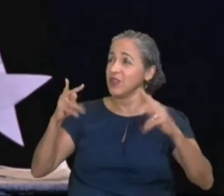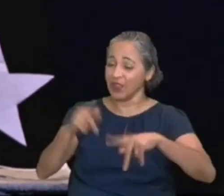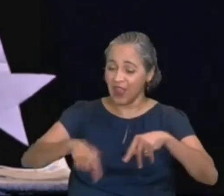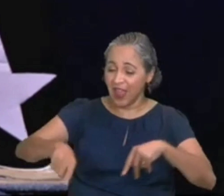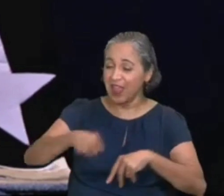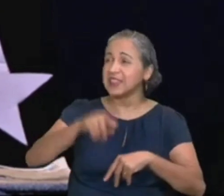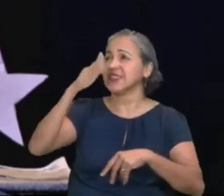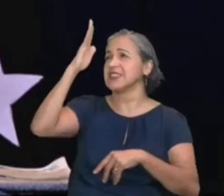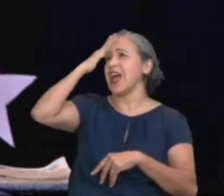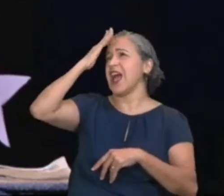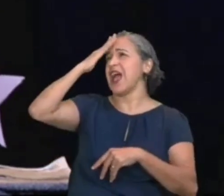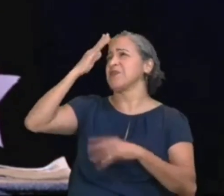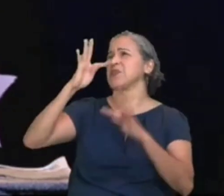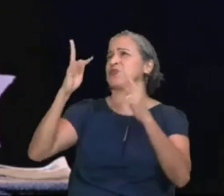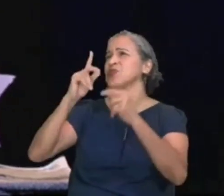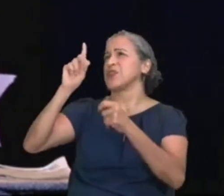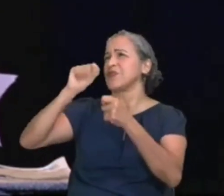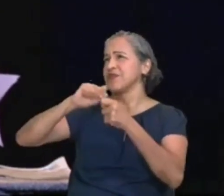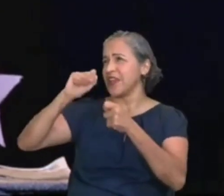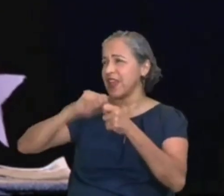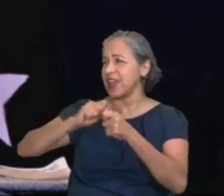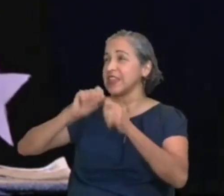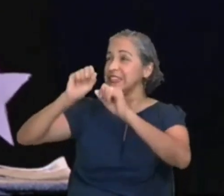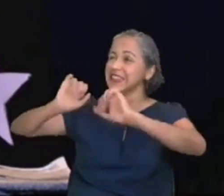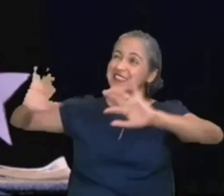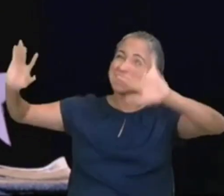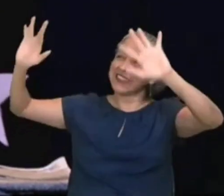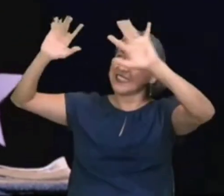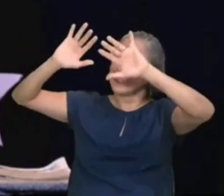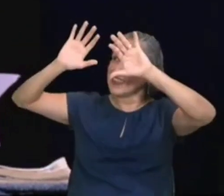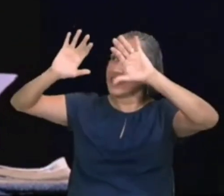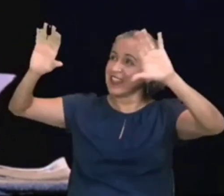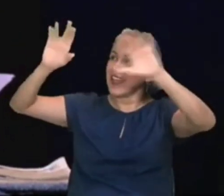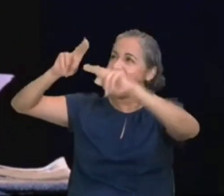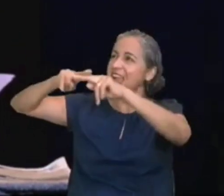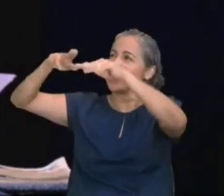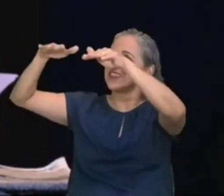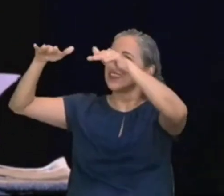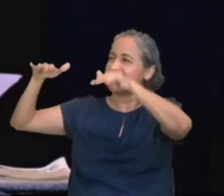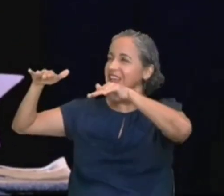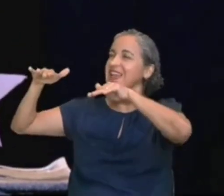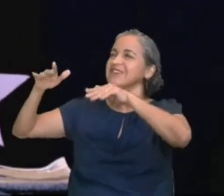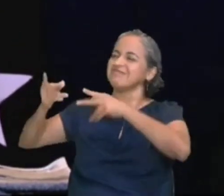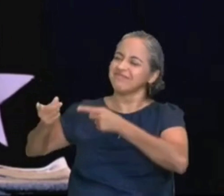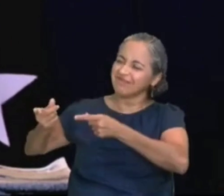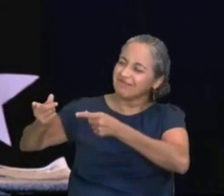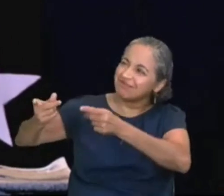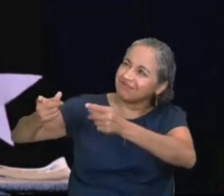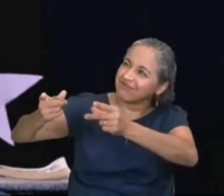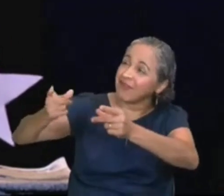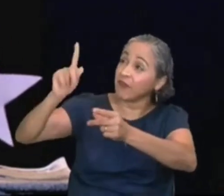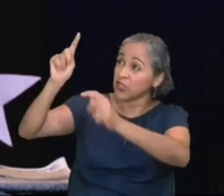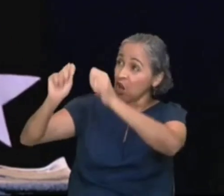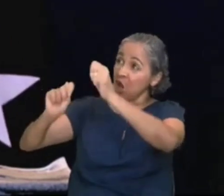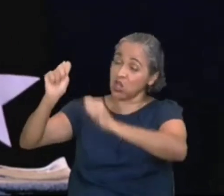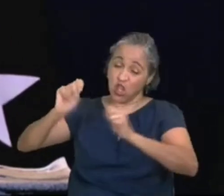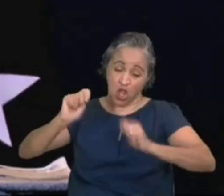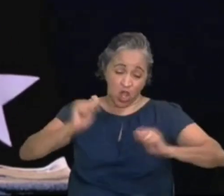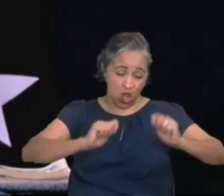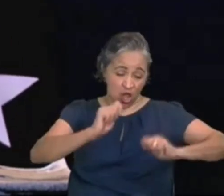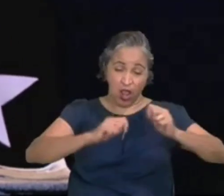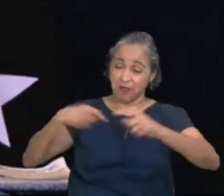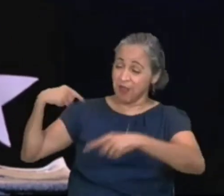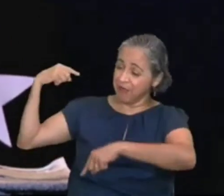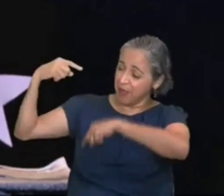poderosos, e do glorioso, esplendor, do teu reino, o teu reino, é reino eterno, e o teu domínio, permanece, de